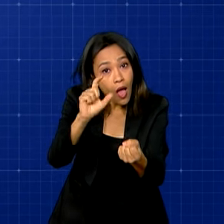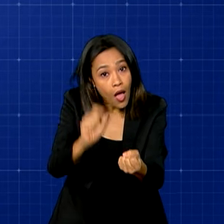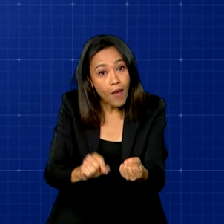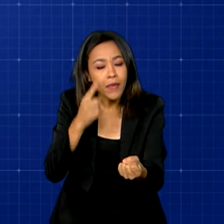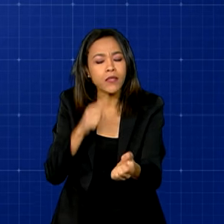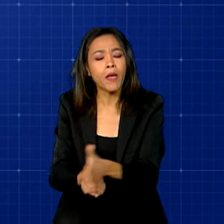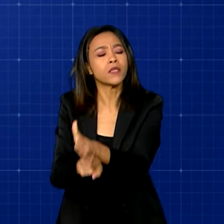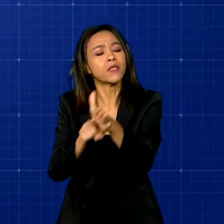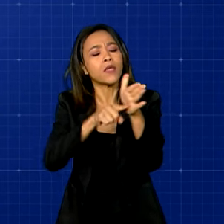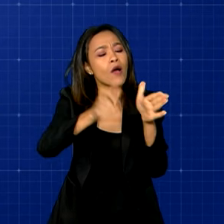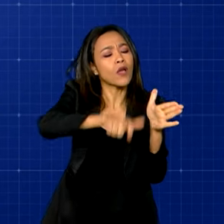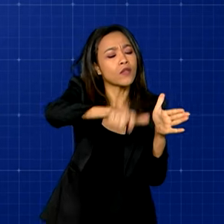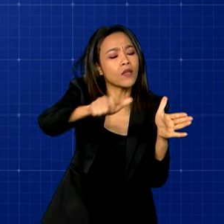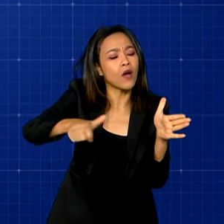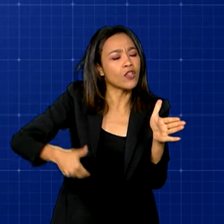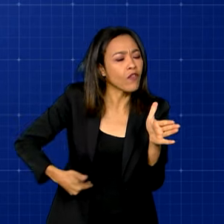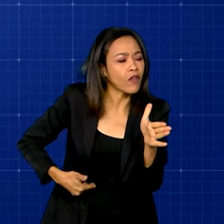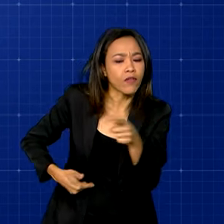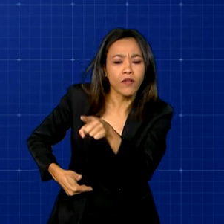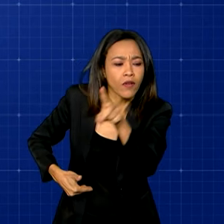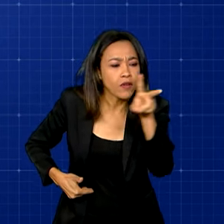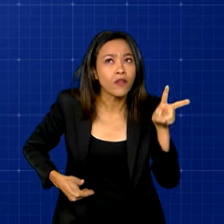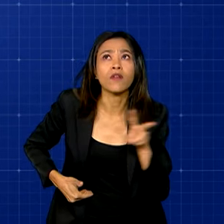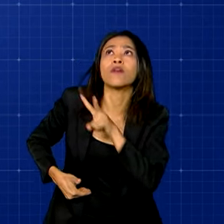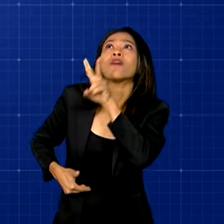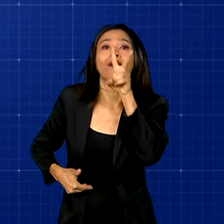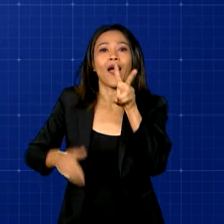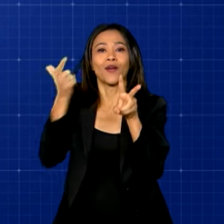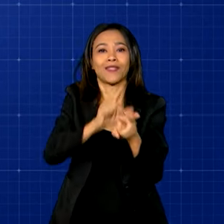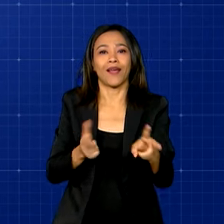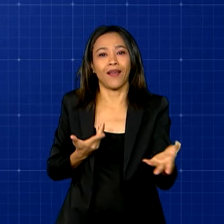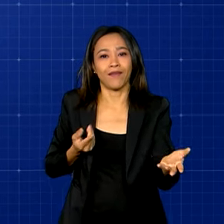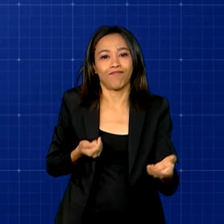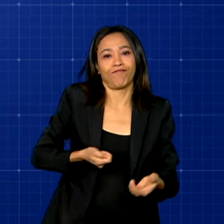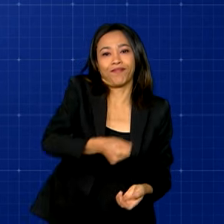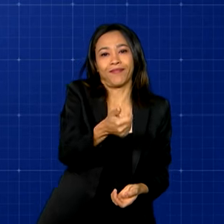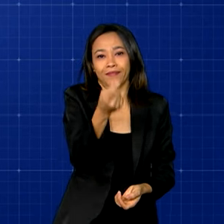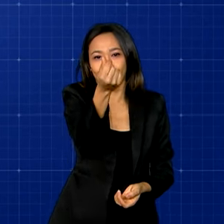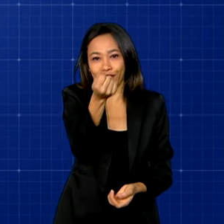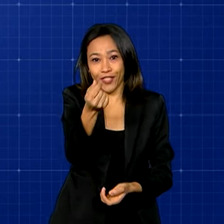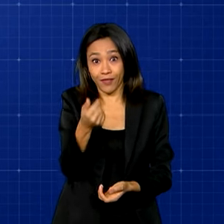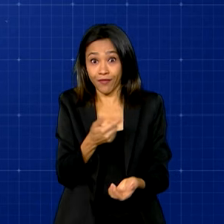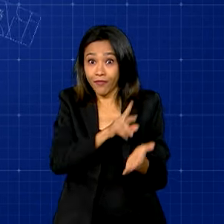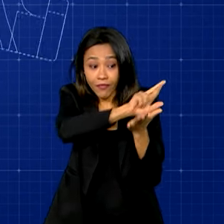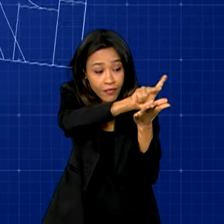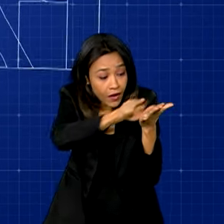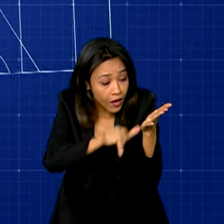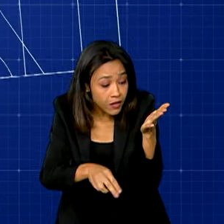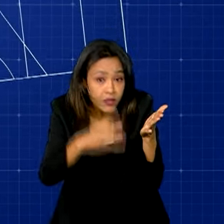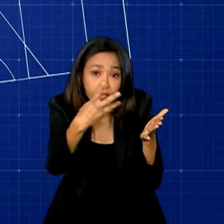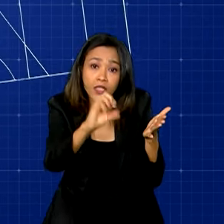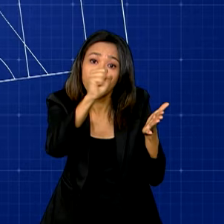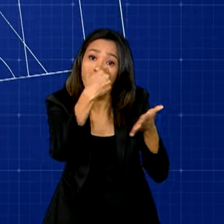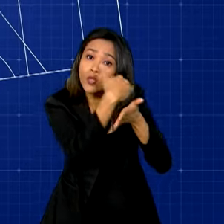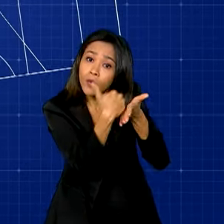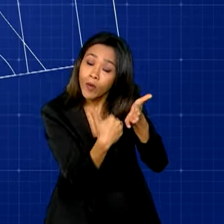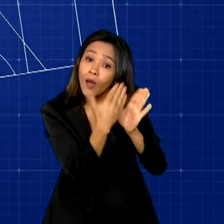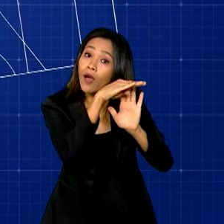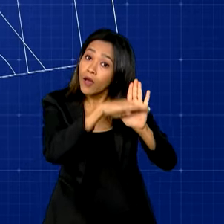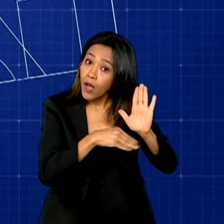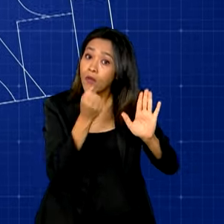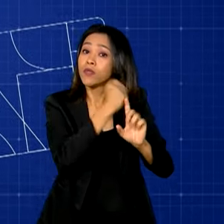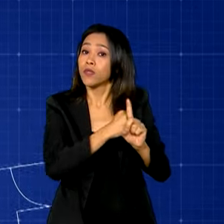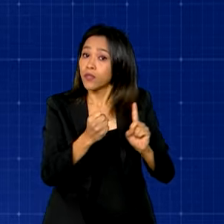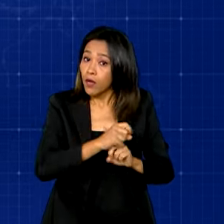das famílias de baixa renda, que por meio dele tem acesso a cerca de 38 programas sociais, incluindo o próprio Bolsa Família.